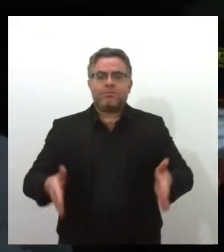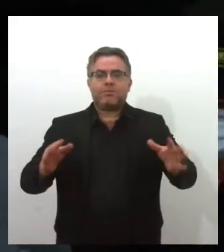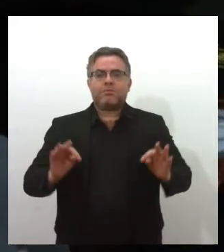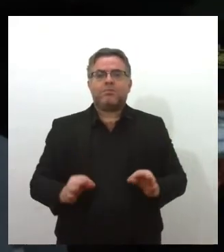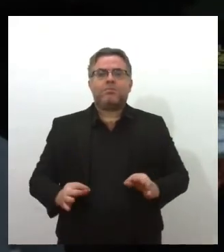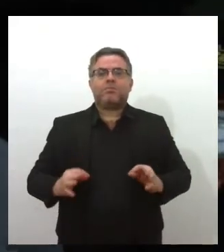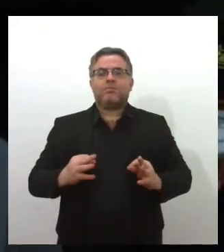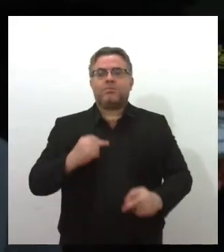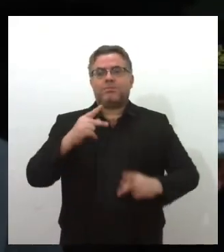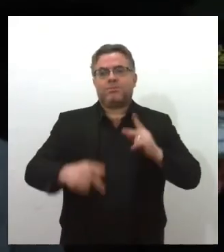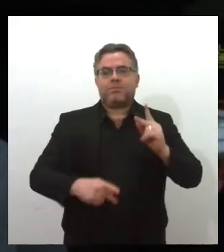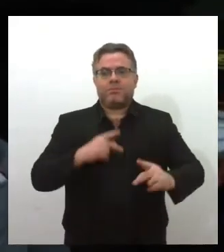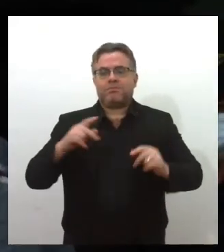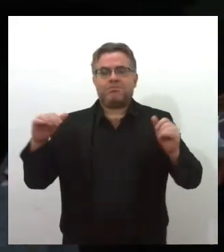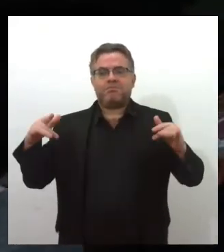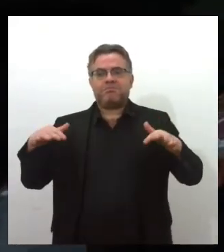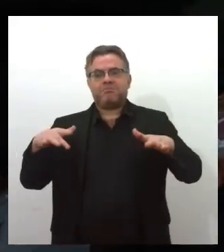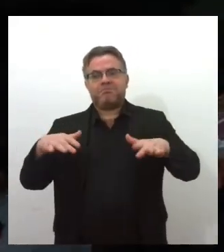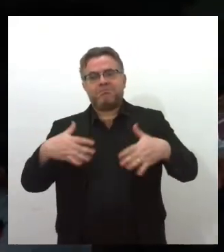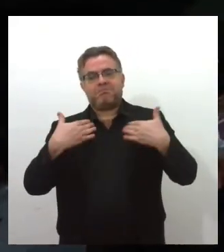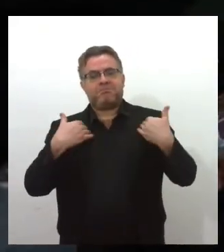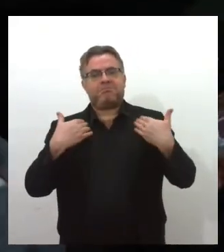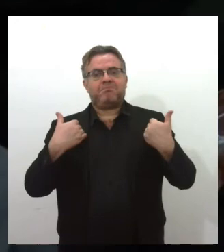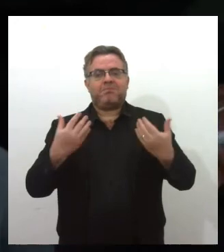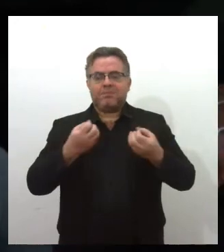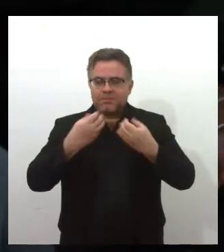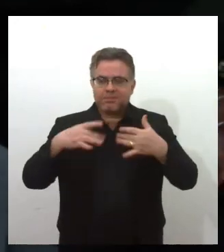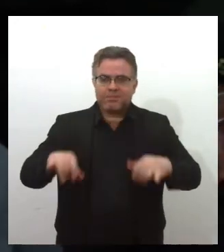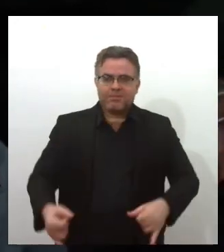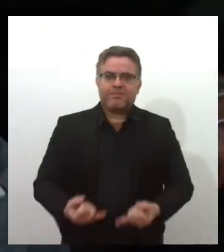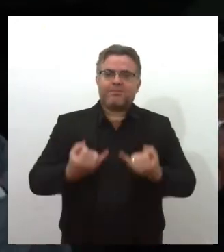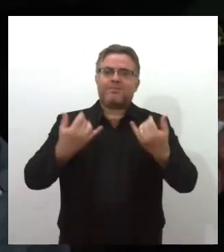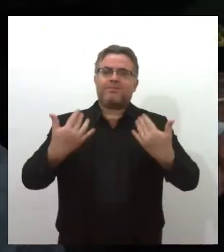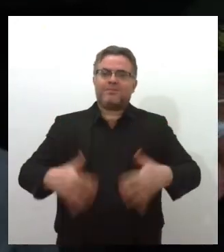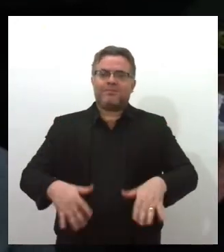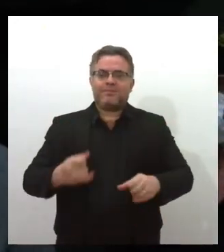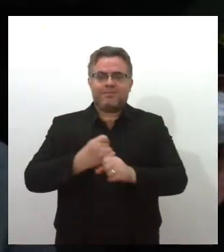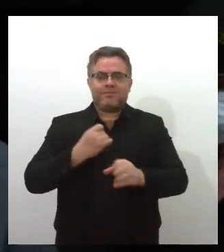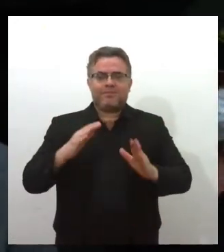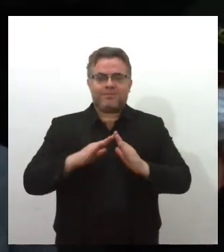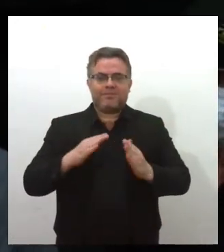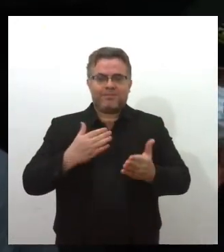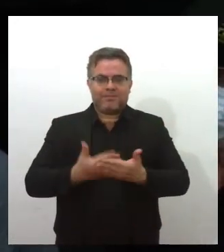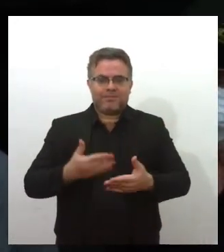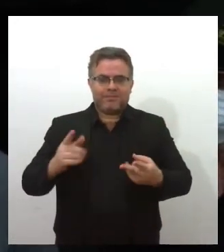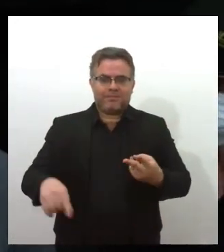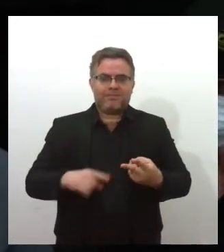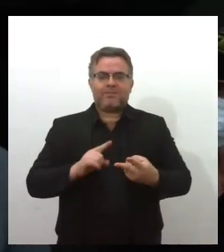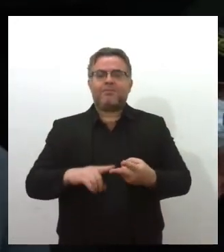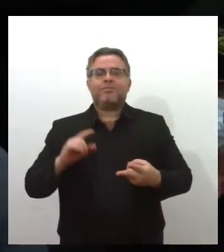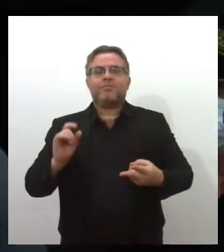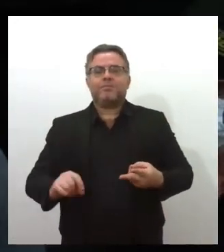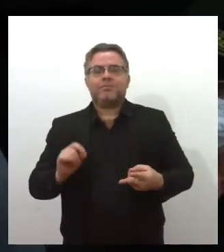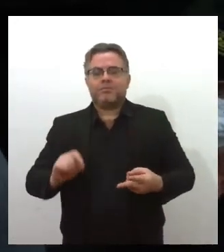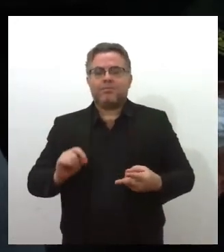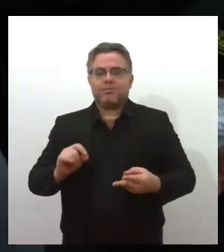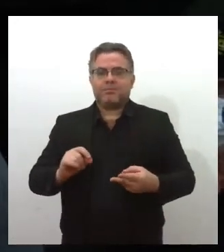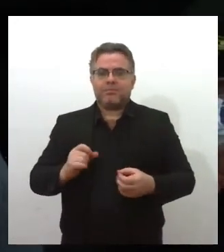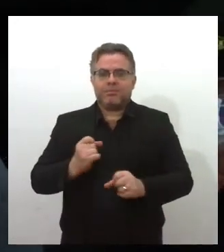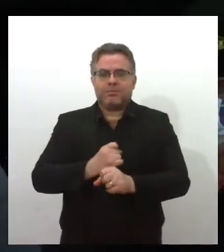os moradores desse povoado reforma da escola. Temos também o